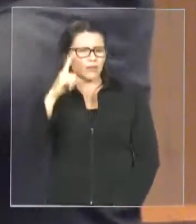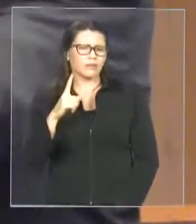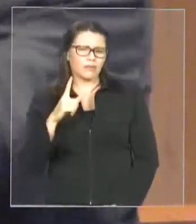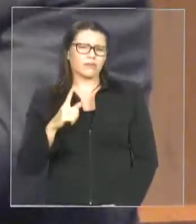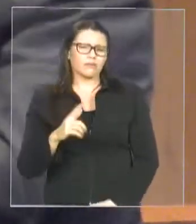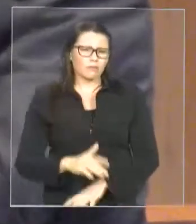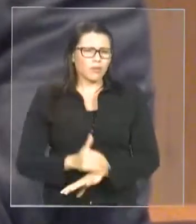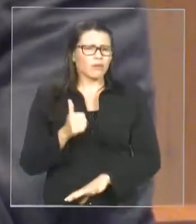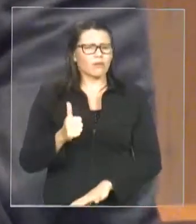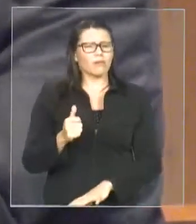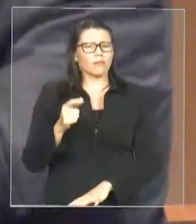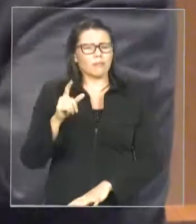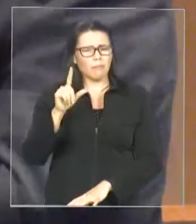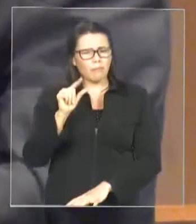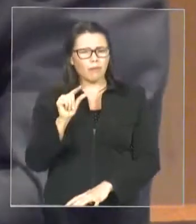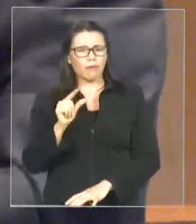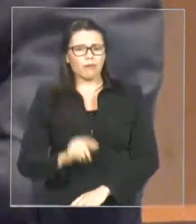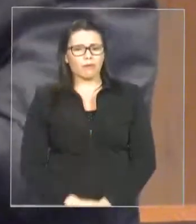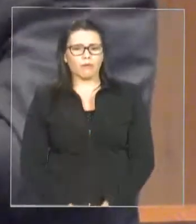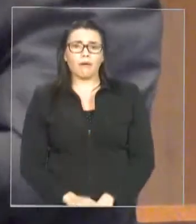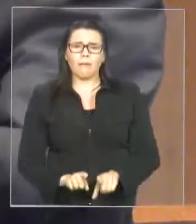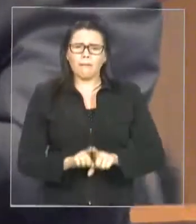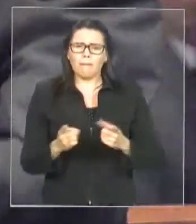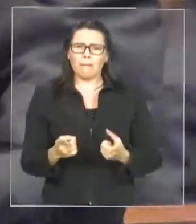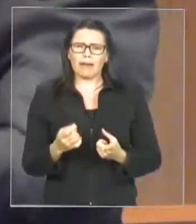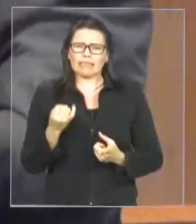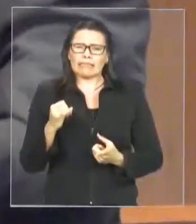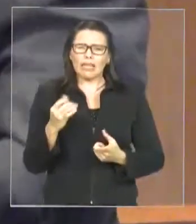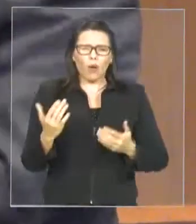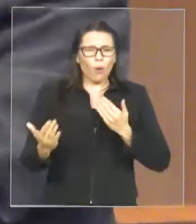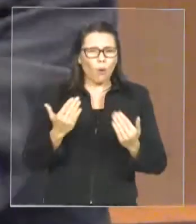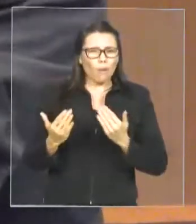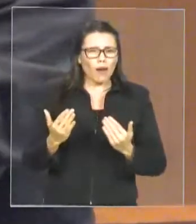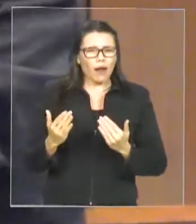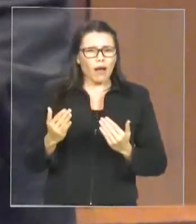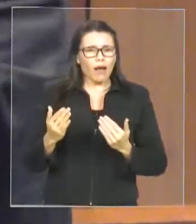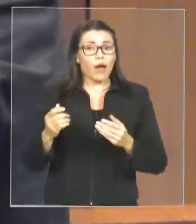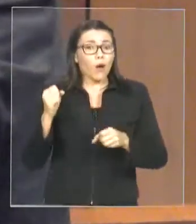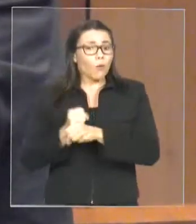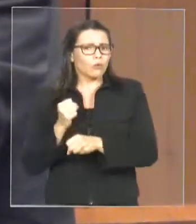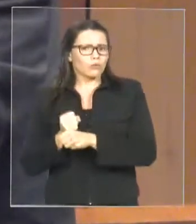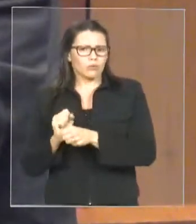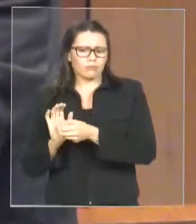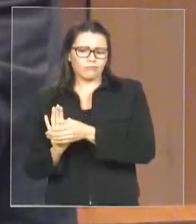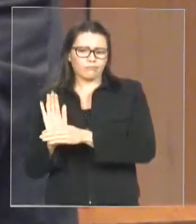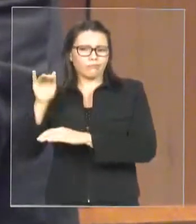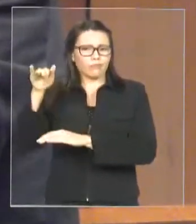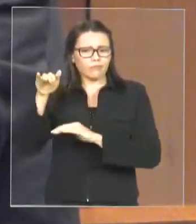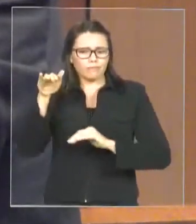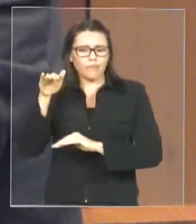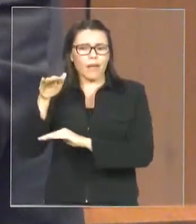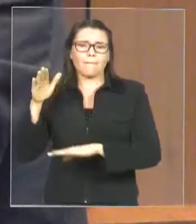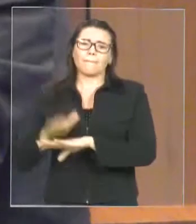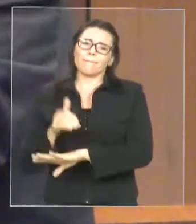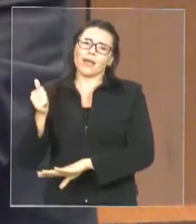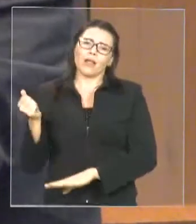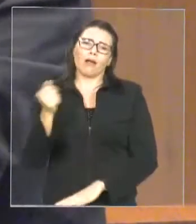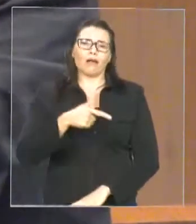melhorou o tráfego, mas nunca é uma solução melhor do que uma colocação do viaduto.